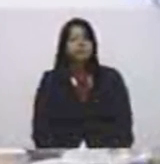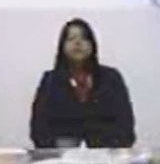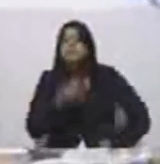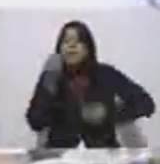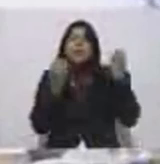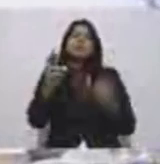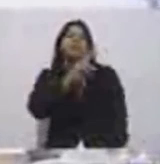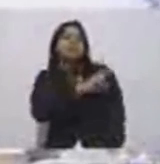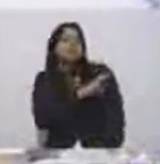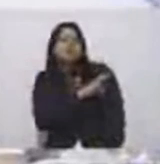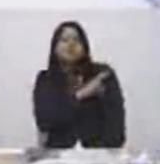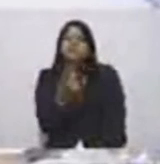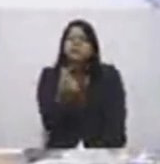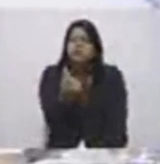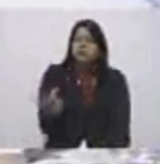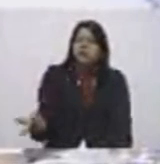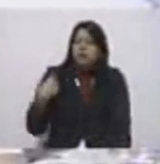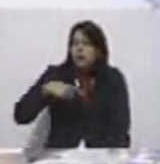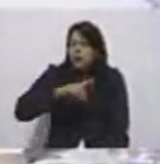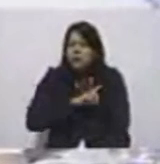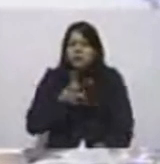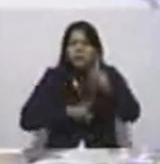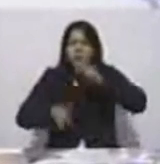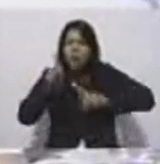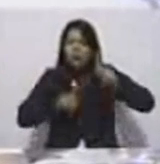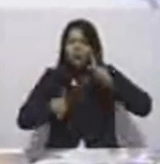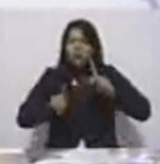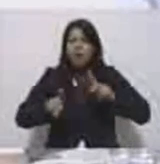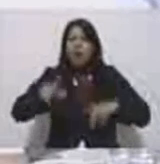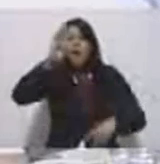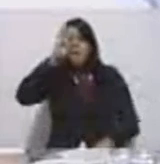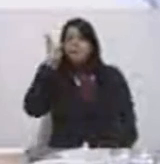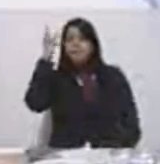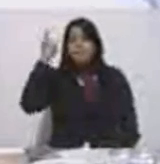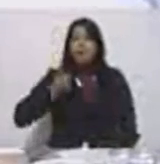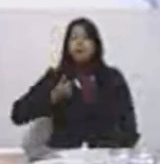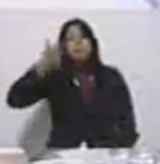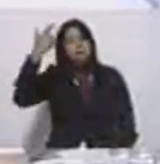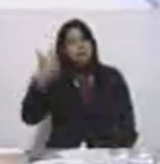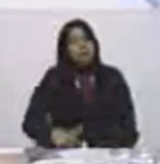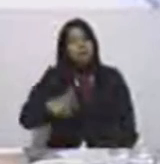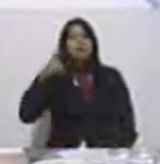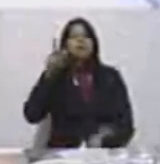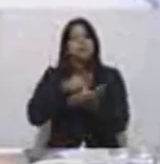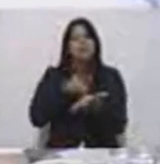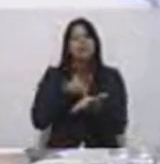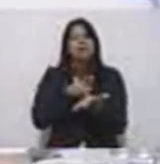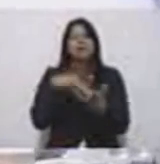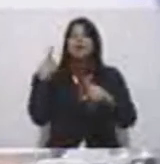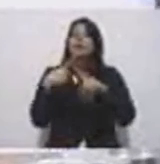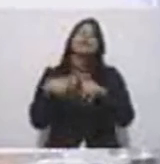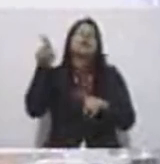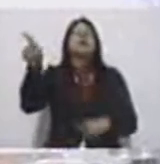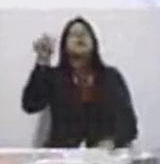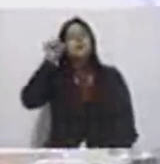Que responsabilidade com o nosso dinheiro? A Belks vai tomar, evidentemente, consciência disso, porque ela é uma